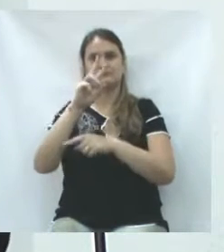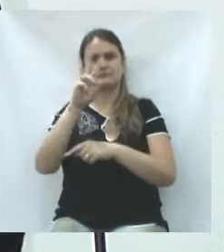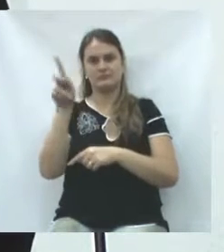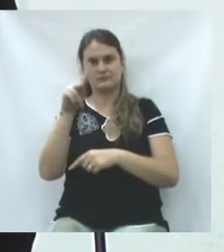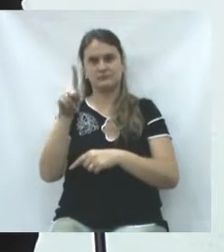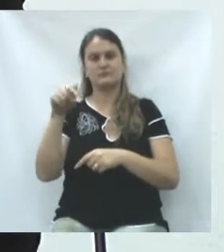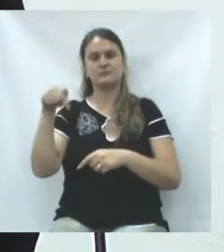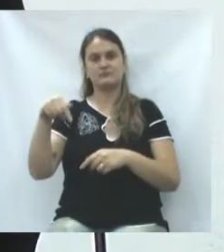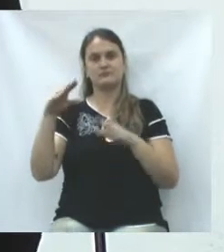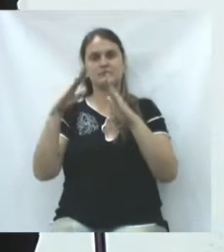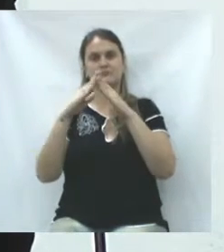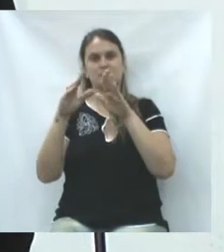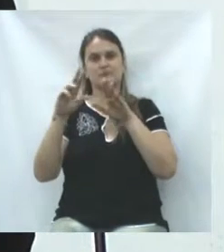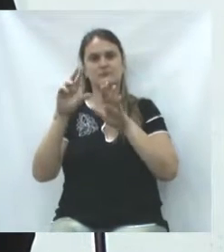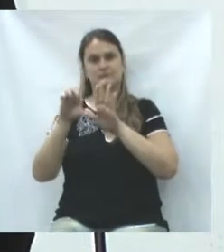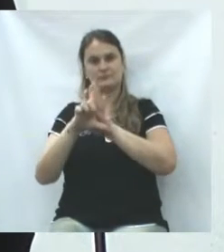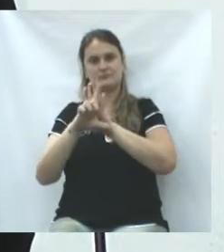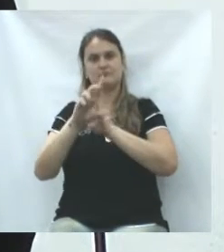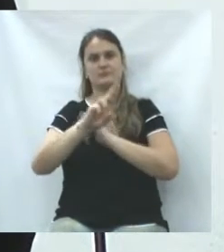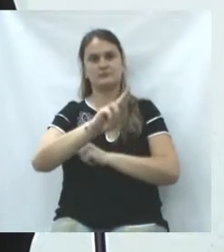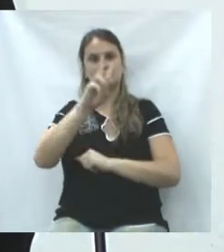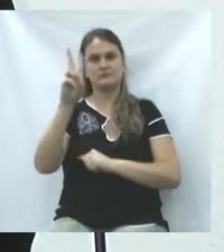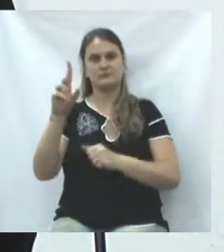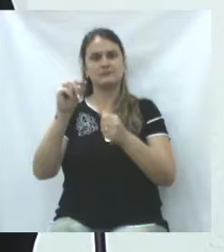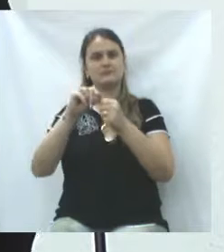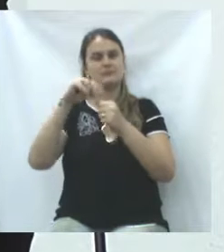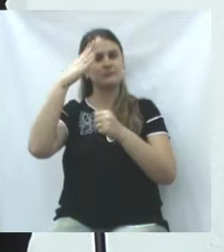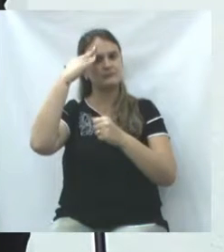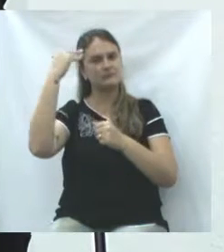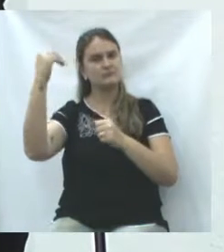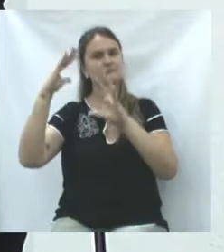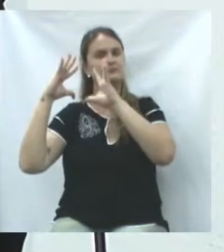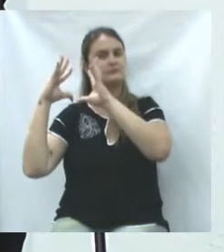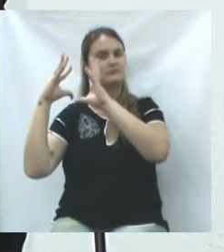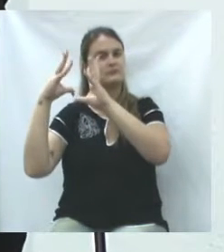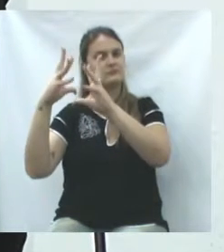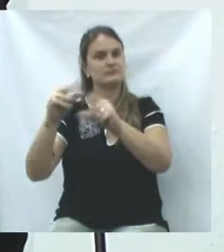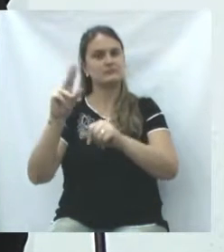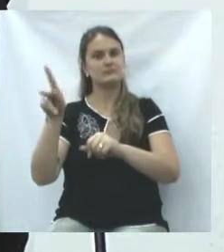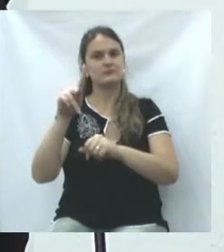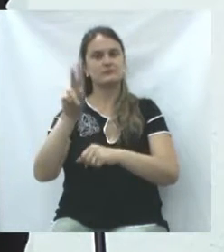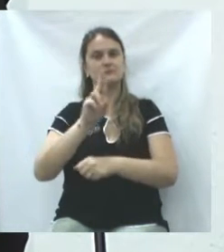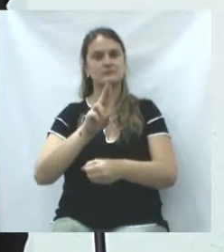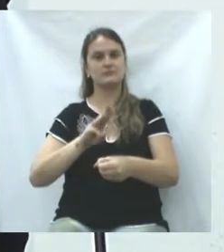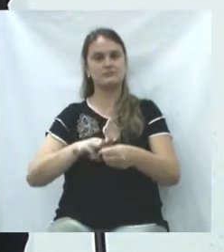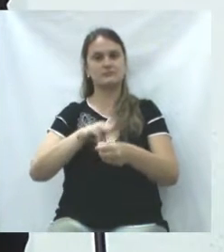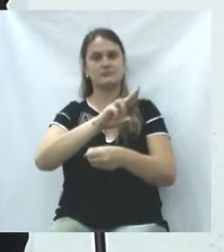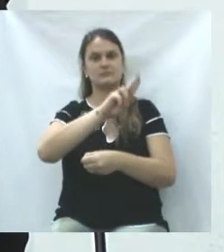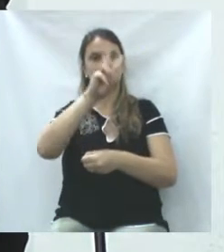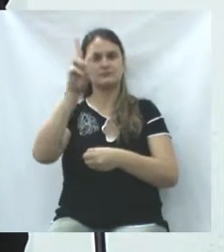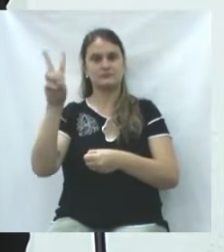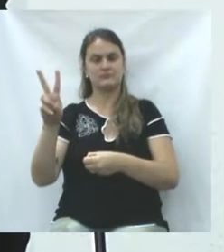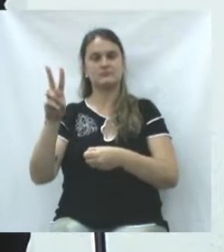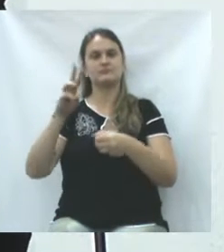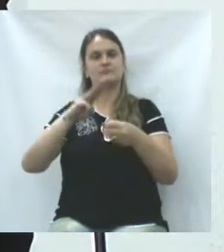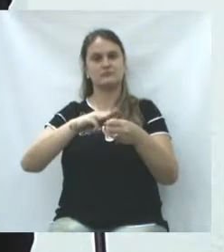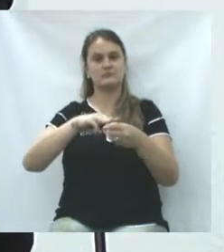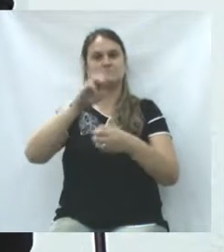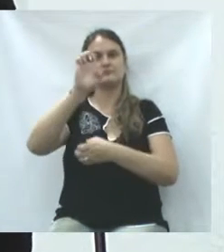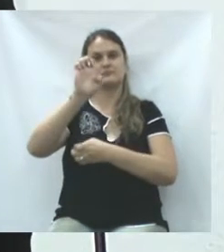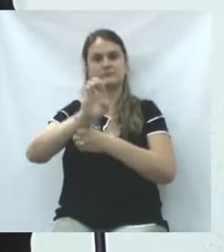o Poder Legislativo de União da Vitória homenageia todos os nossos educadores de União da Vitória, sendo eles